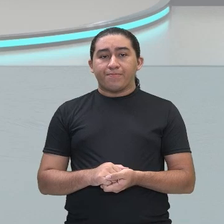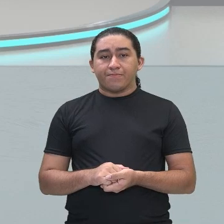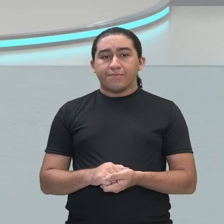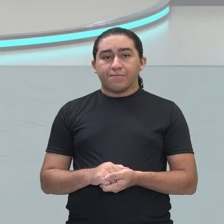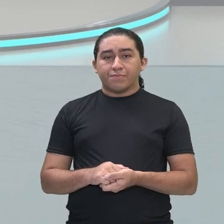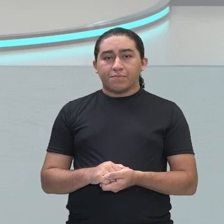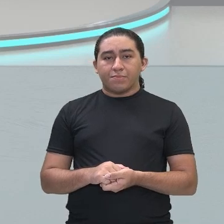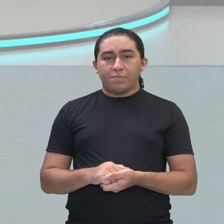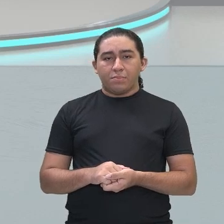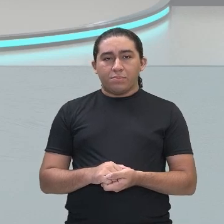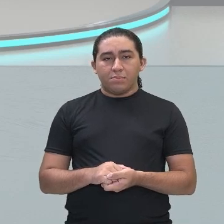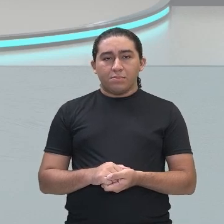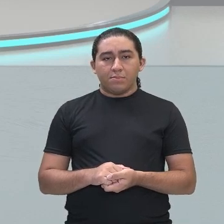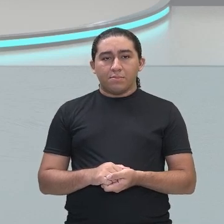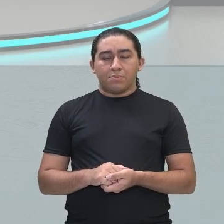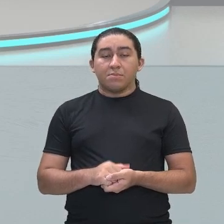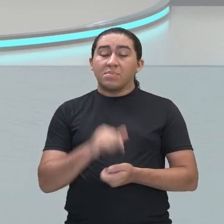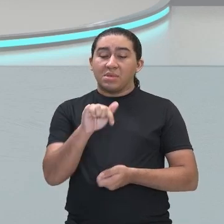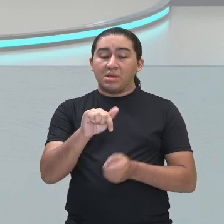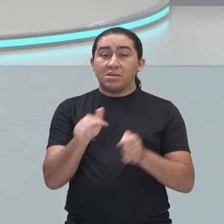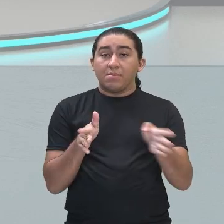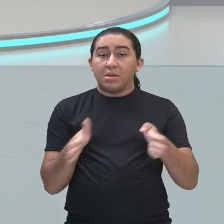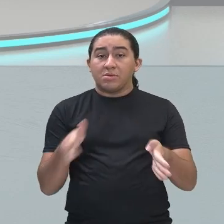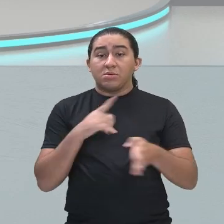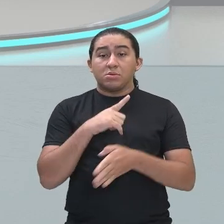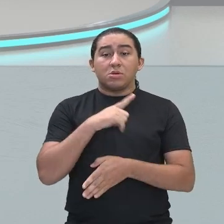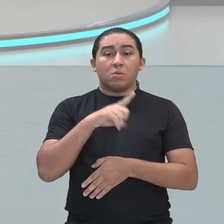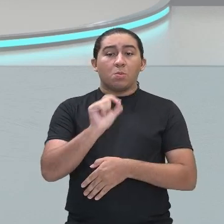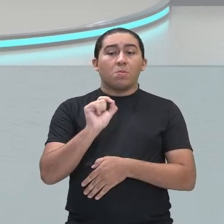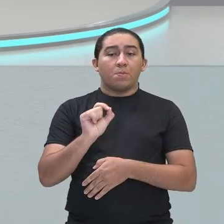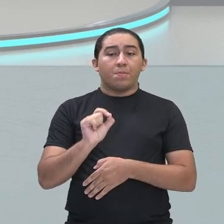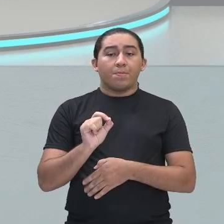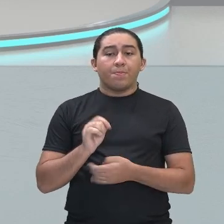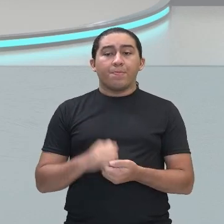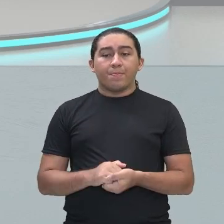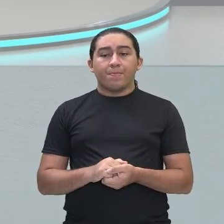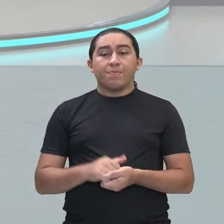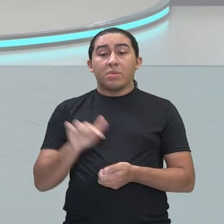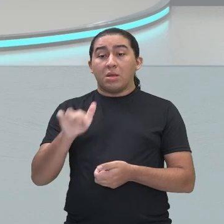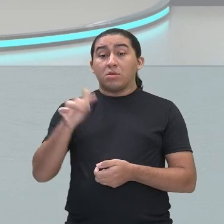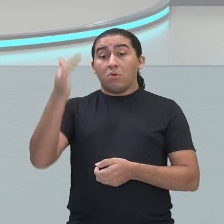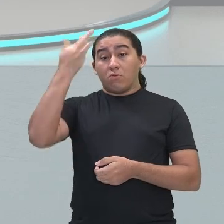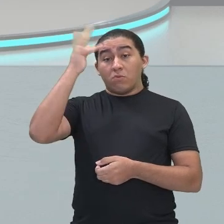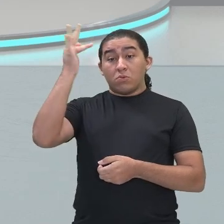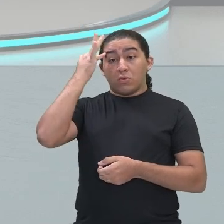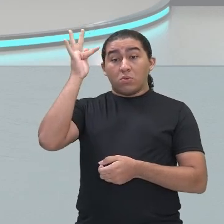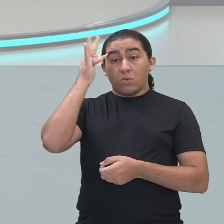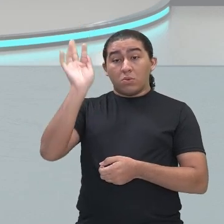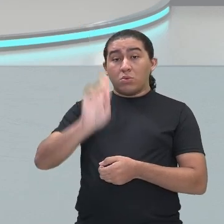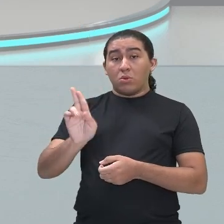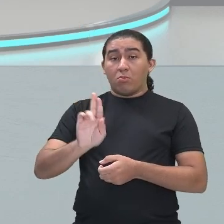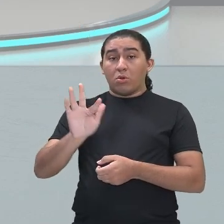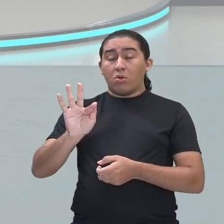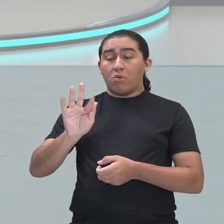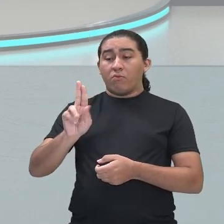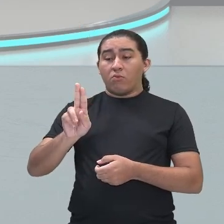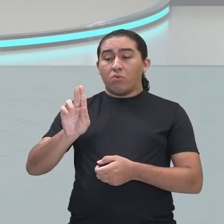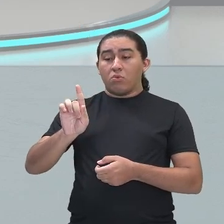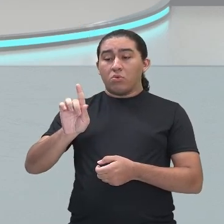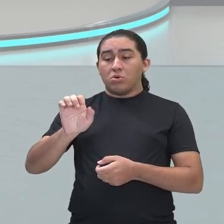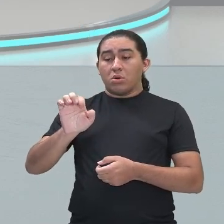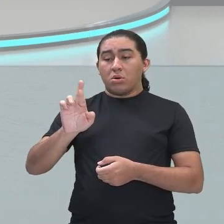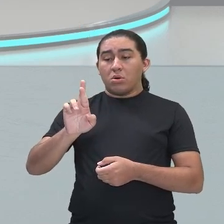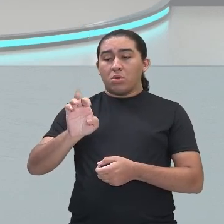do período do classicismo, é que vem essa filosofia. Fugere urbem. Fugir da cidade.